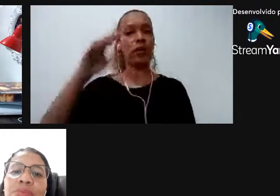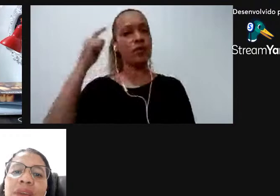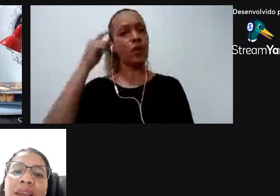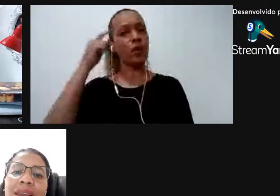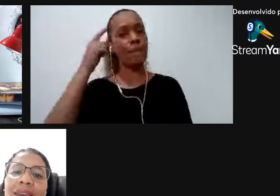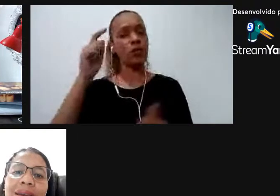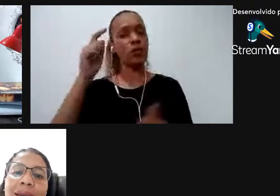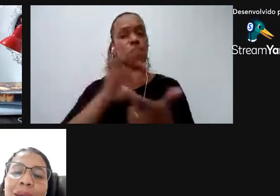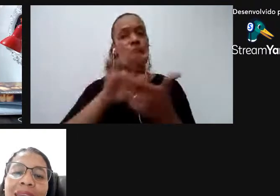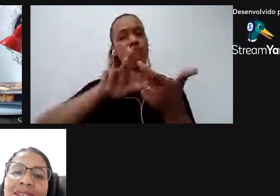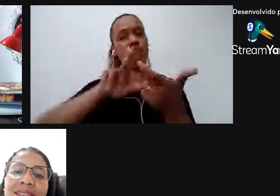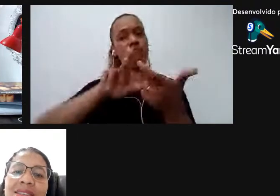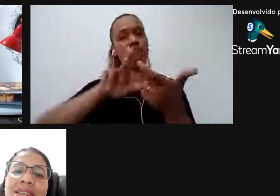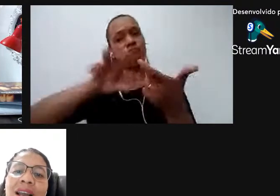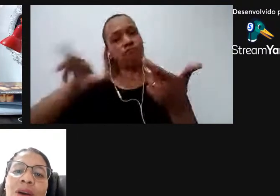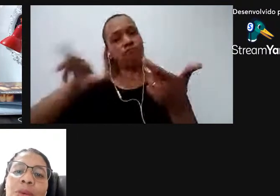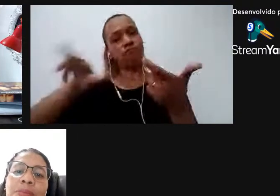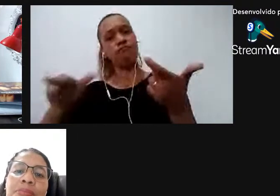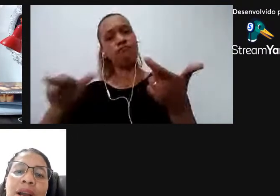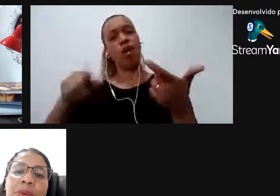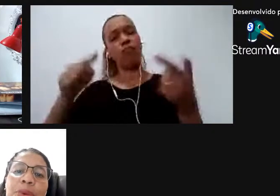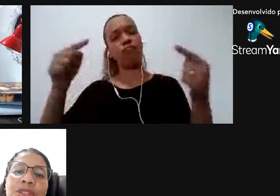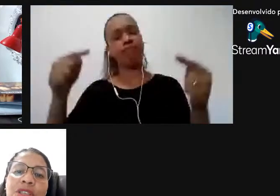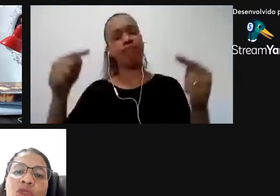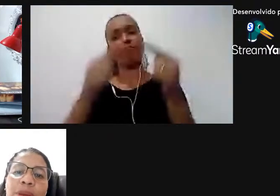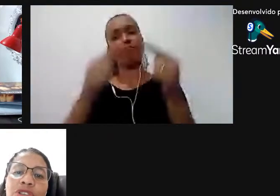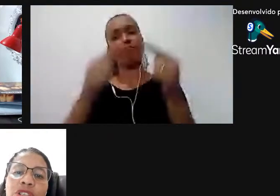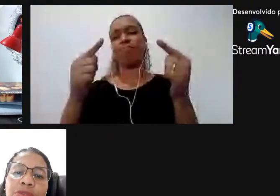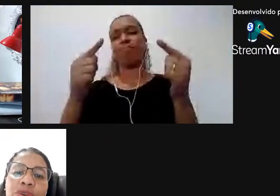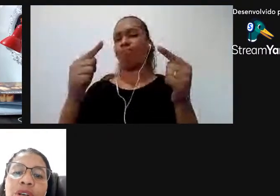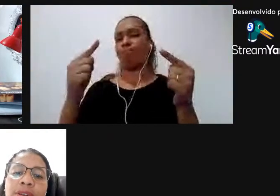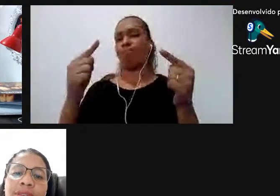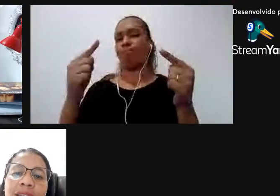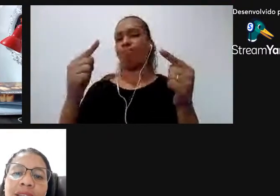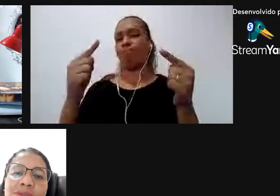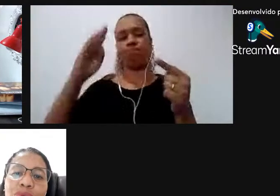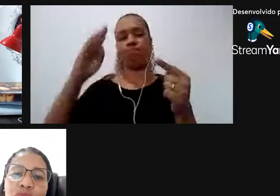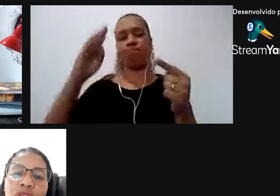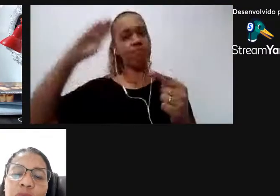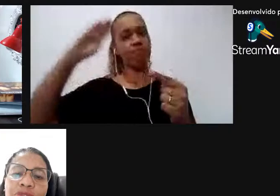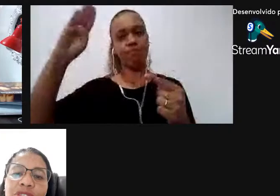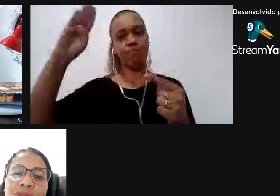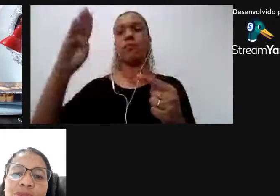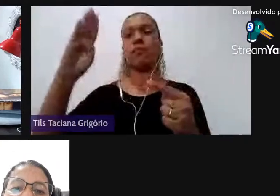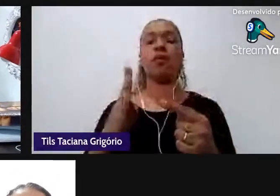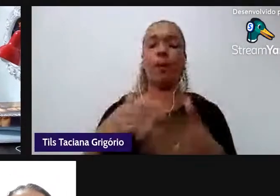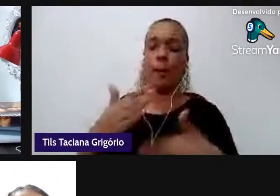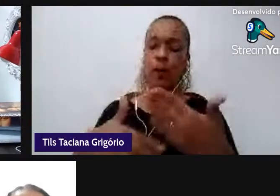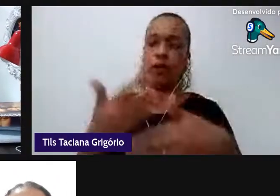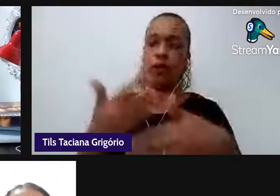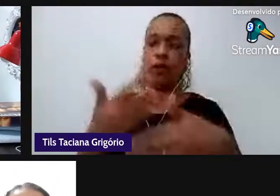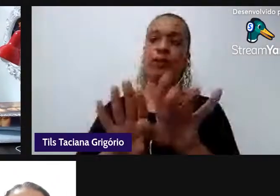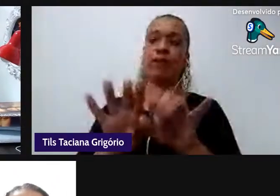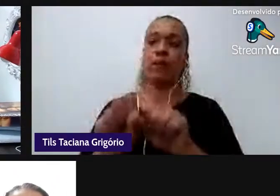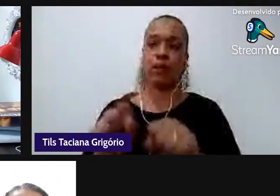ponto essencial para o processo formativo dos nossos professores